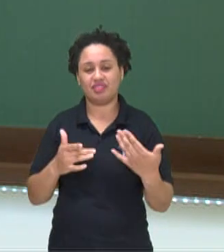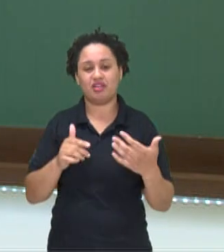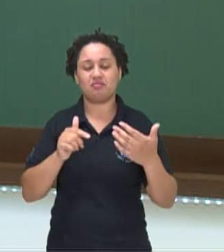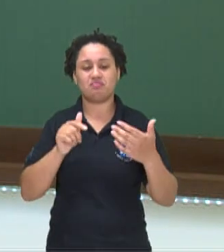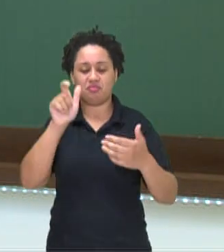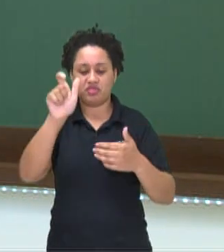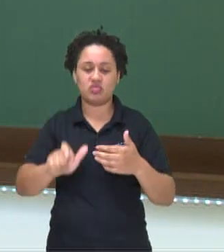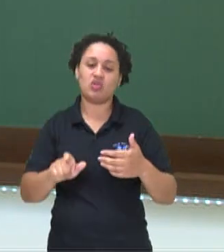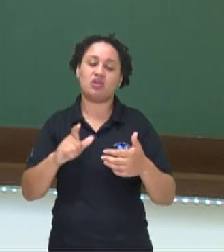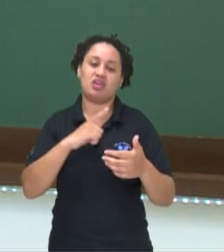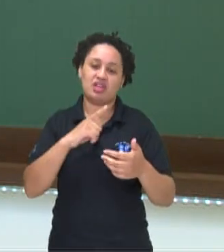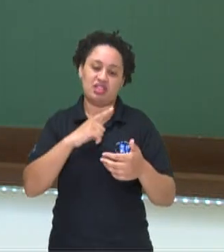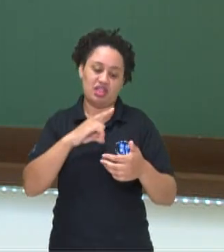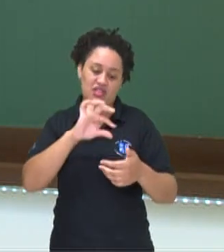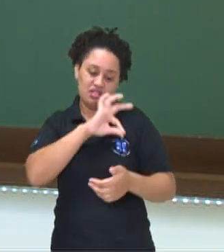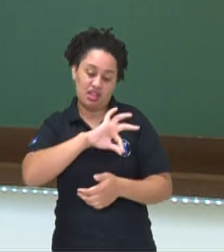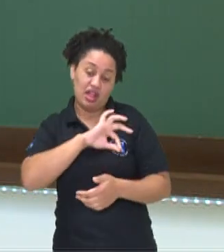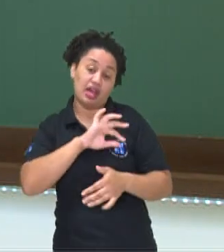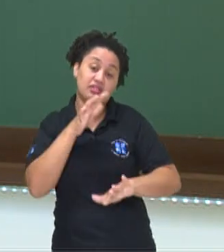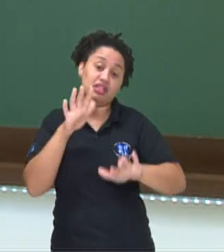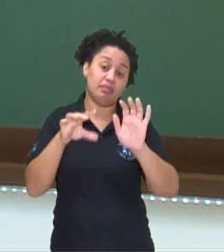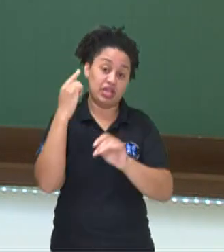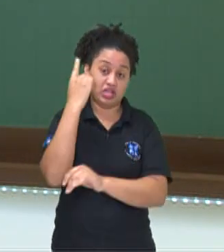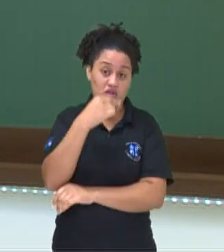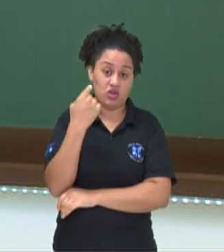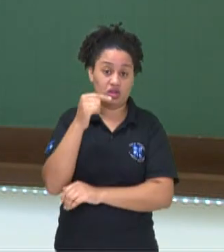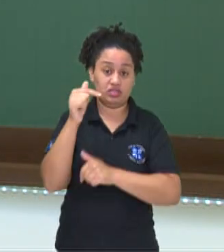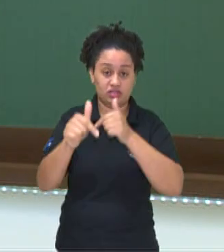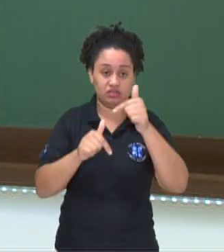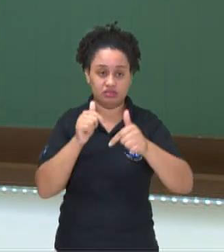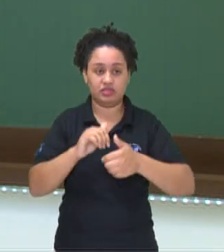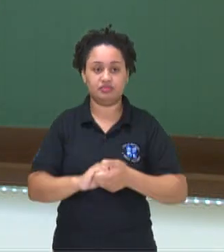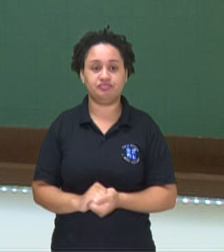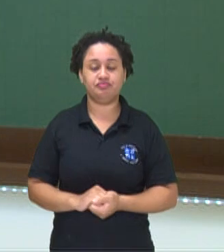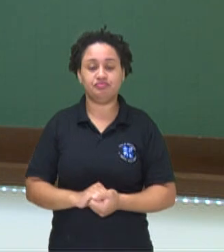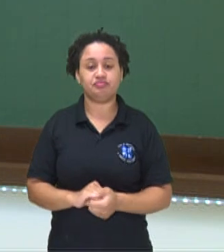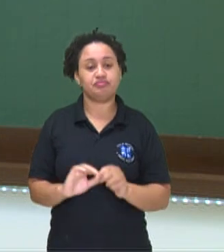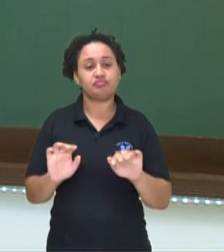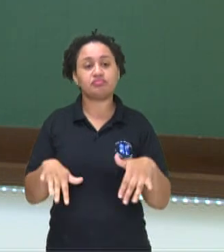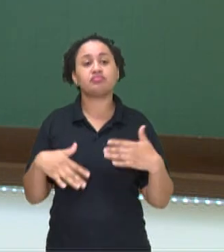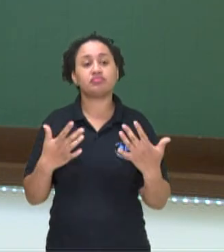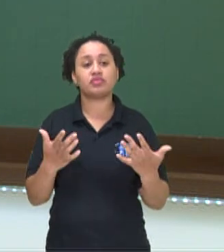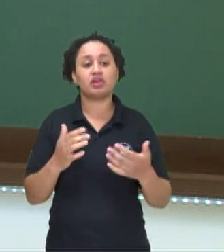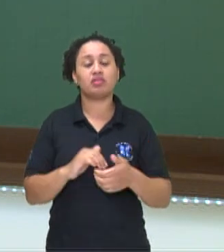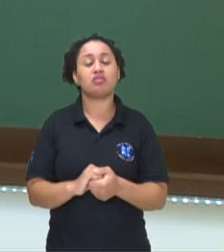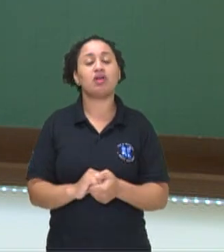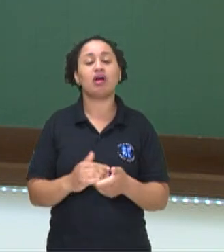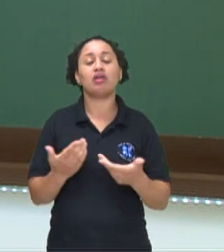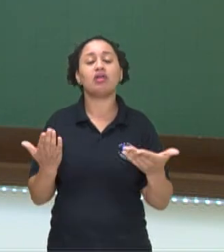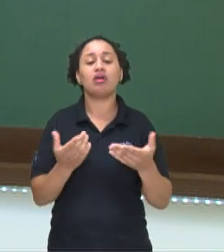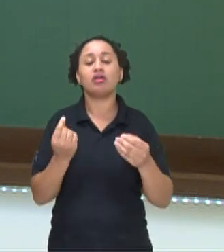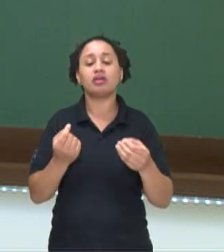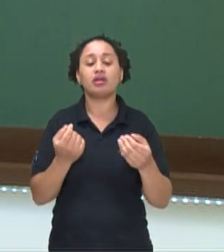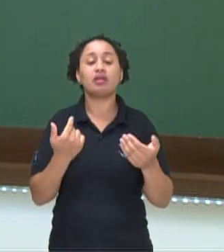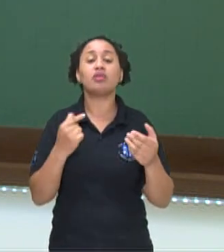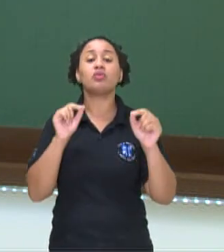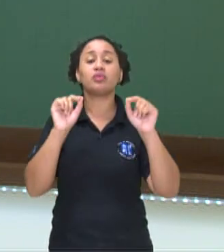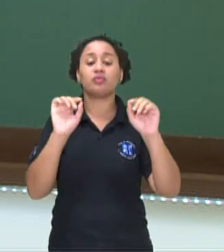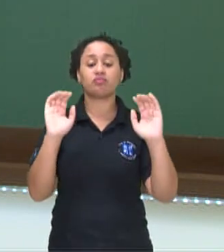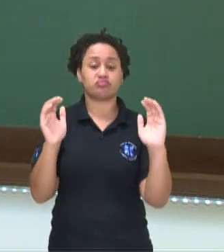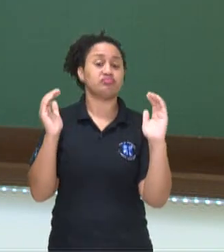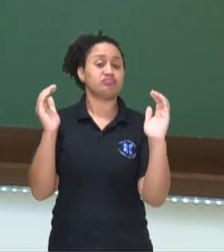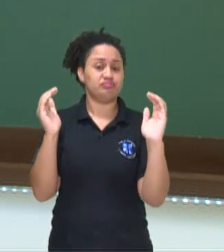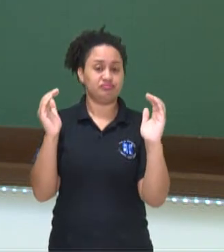pessoa que recebe aí por hora trabalhar, beleza? Então, né, vamos falar um pouquinho aqui sobre a nossa